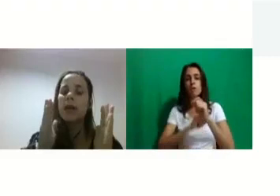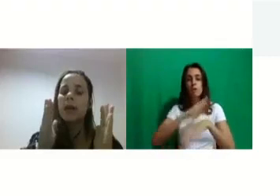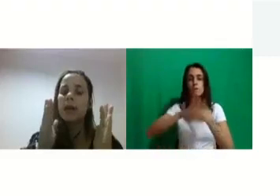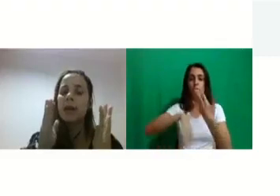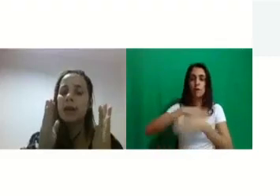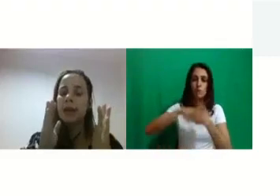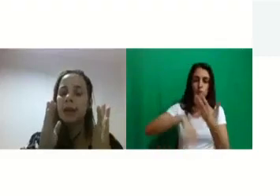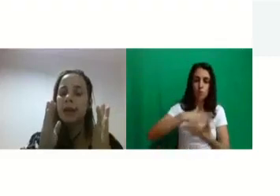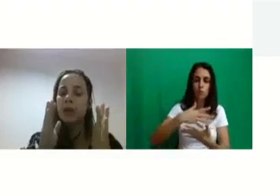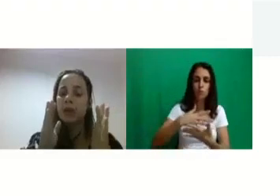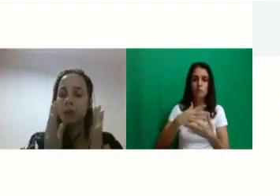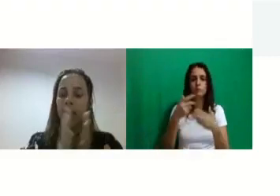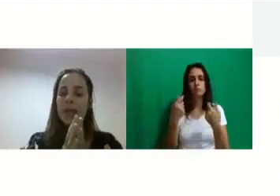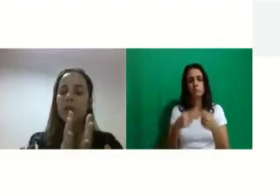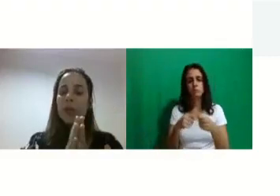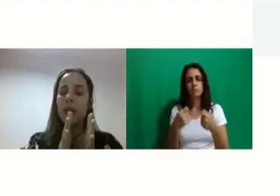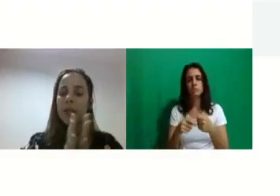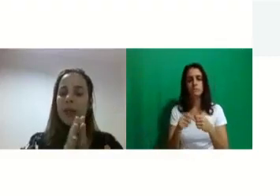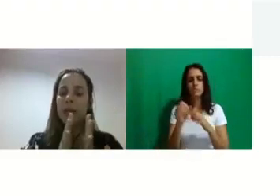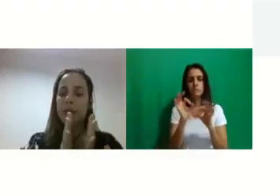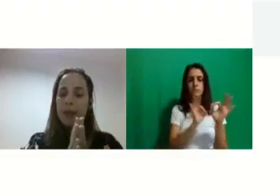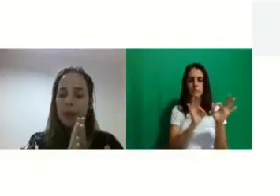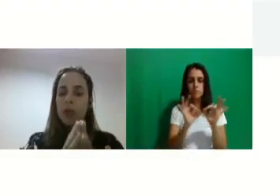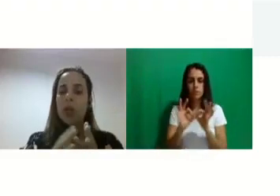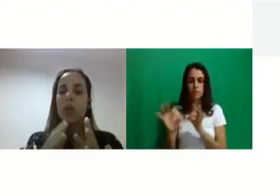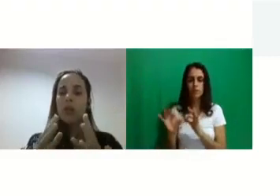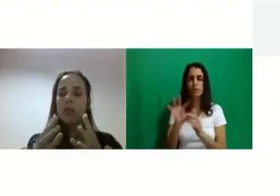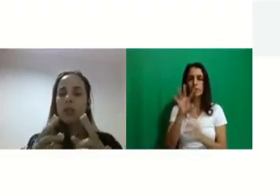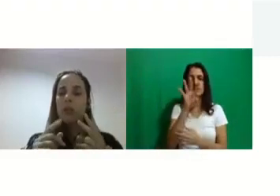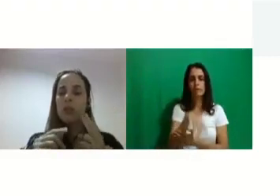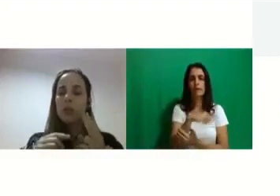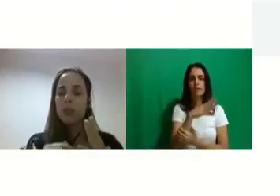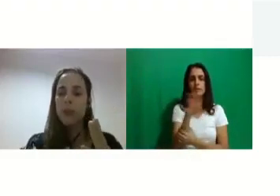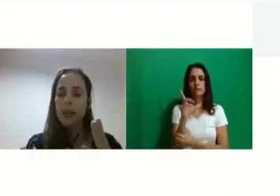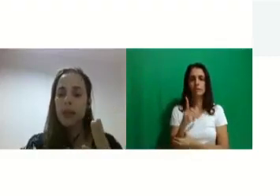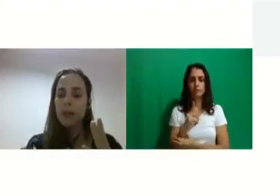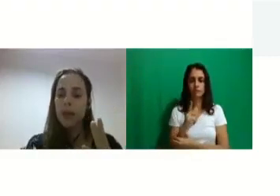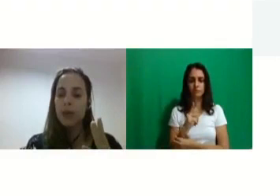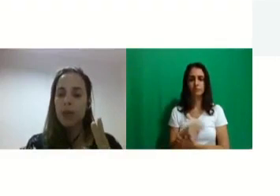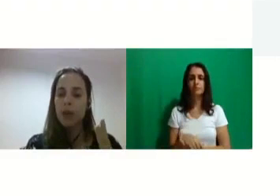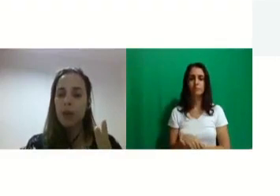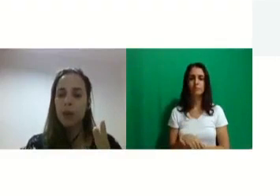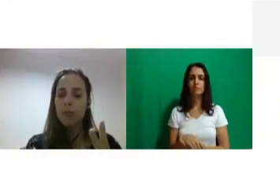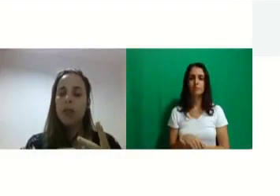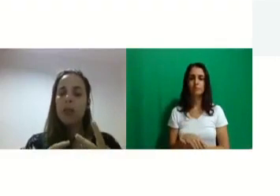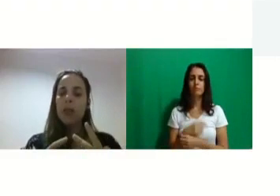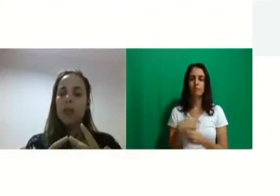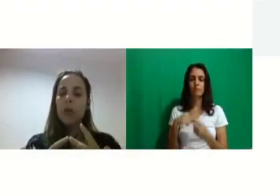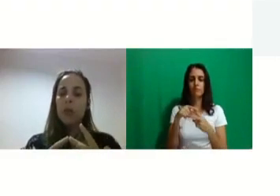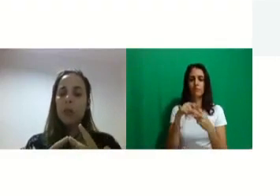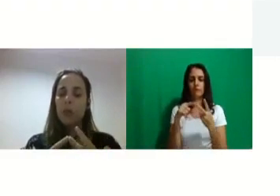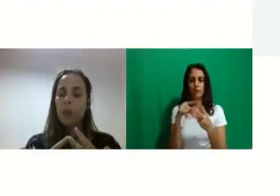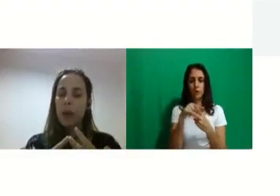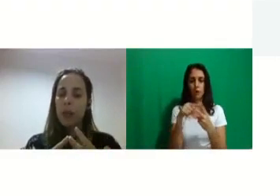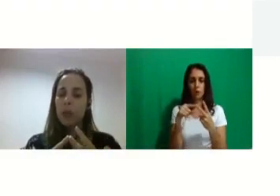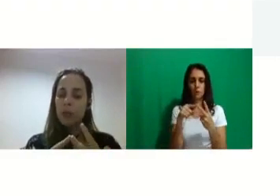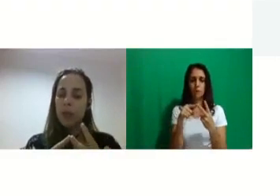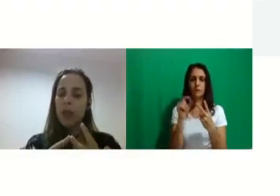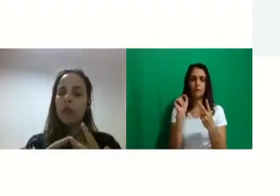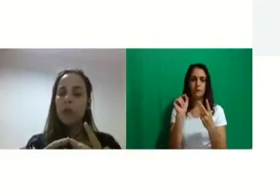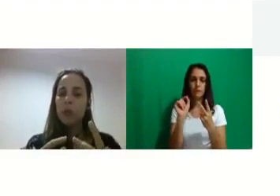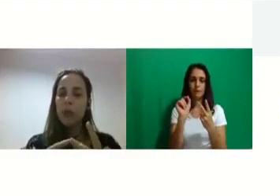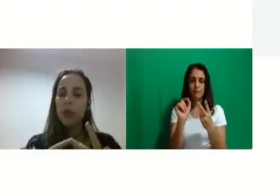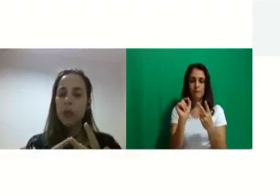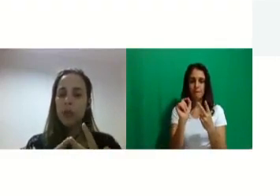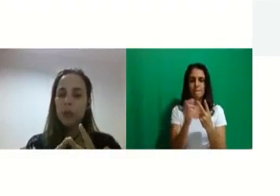divulgados no calendário acadêmico. Nós estamos com dois prazos abertos agora, que é o prazo,